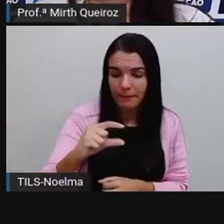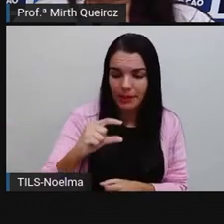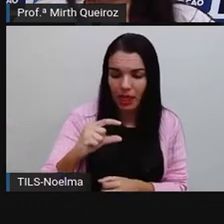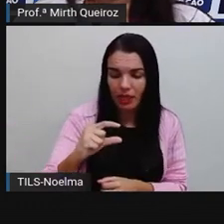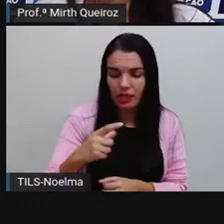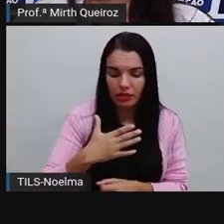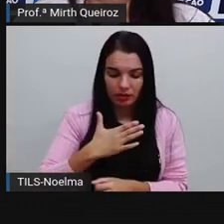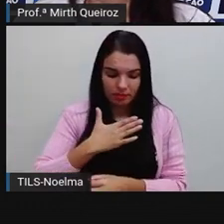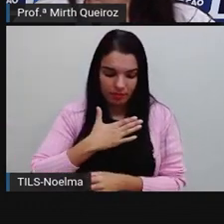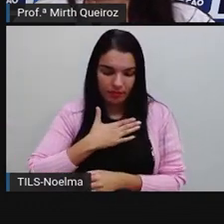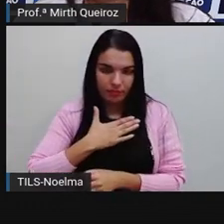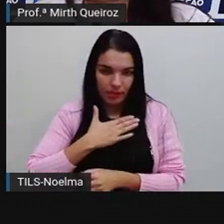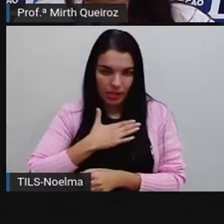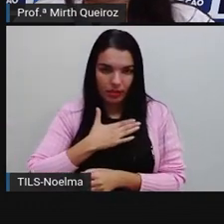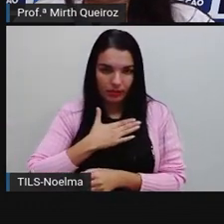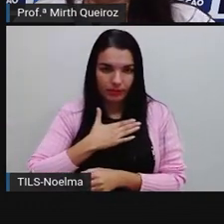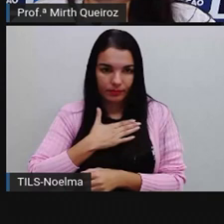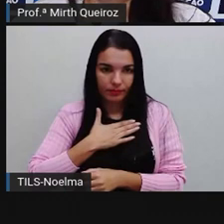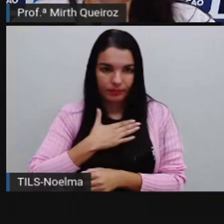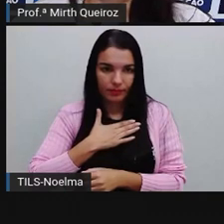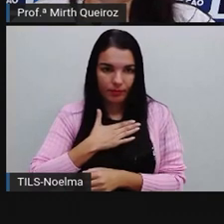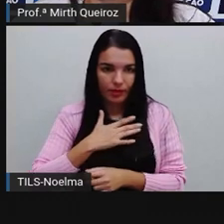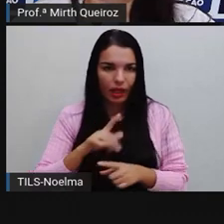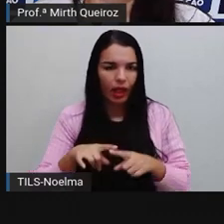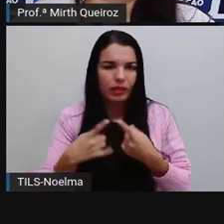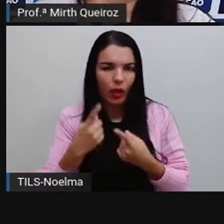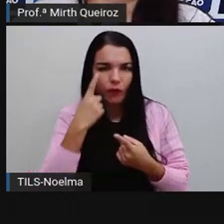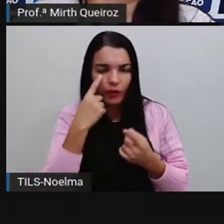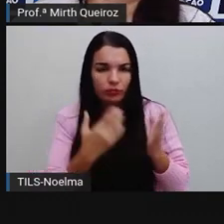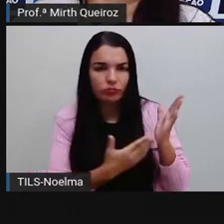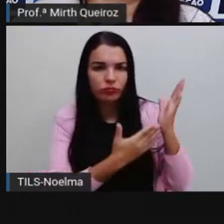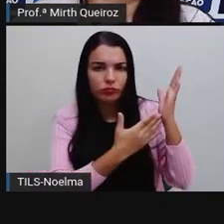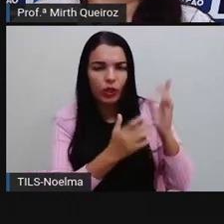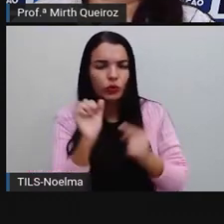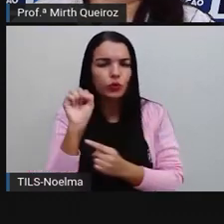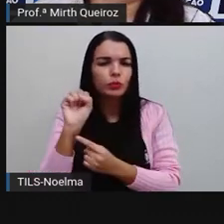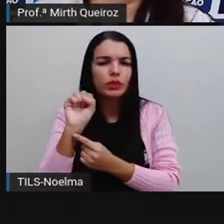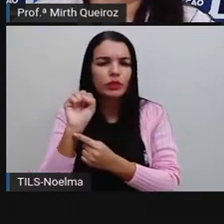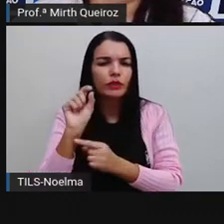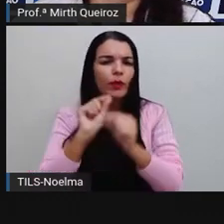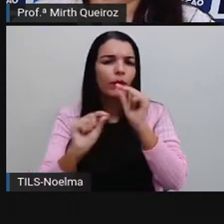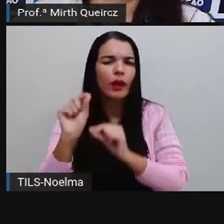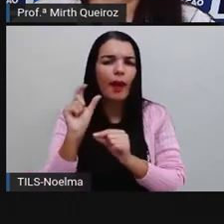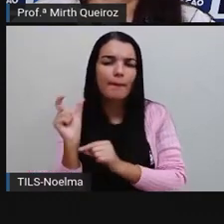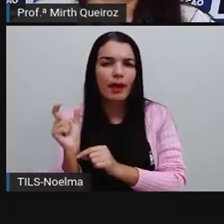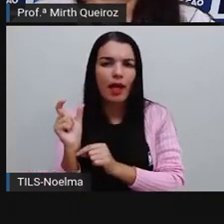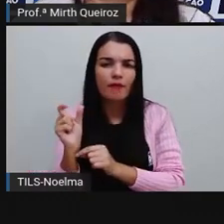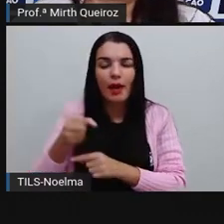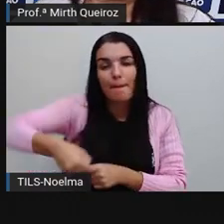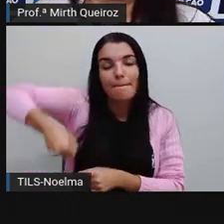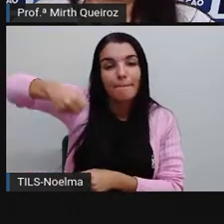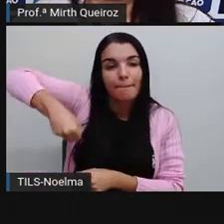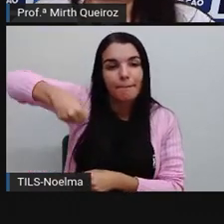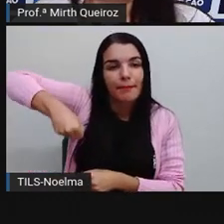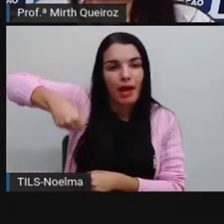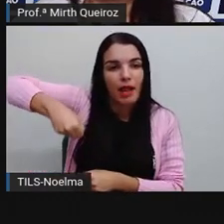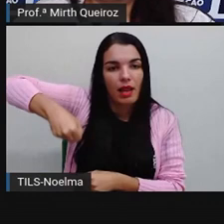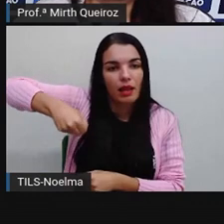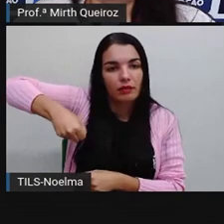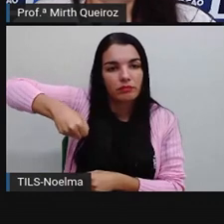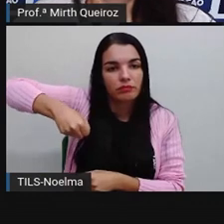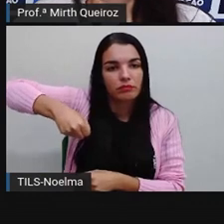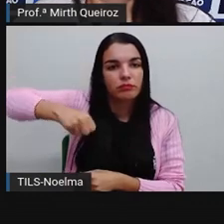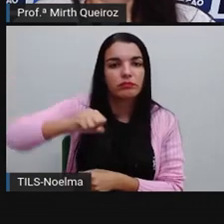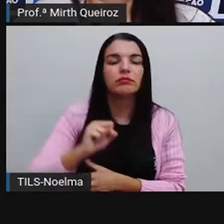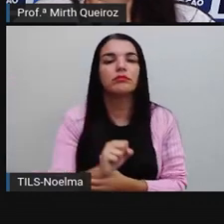pequenas são minhas. Neste caso, quem é o substantivo? A palavra malas. Malas. Malas